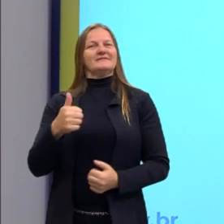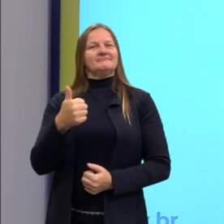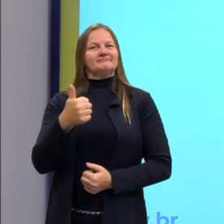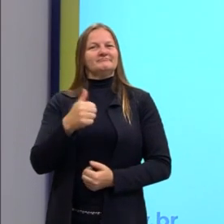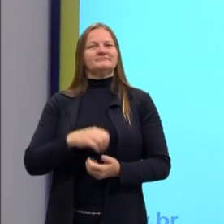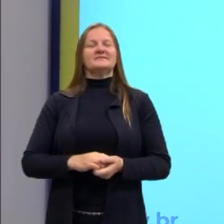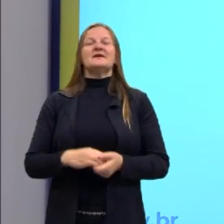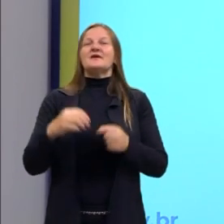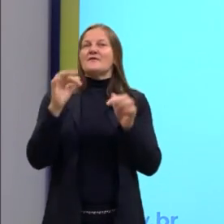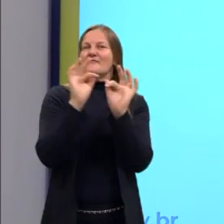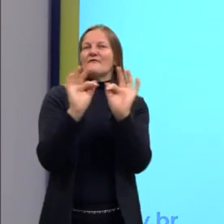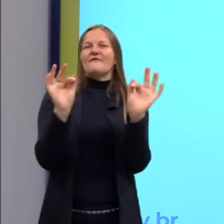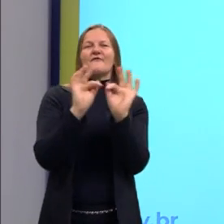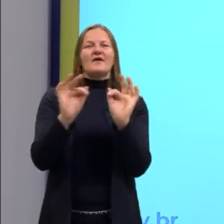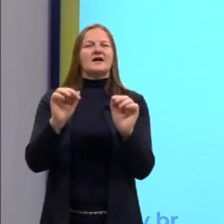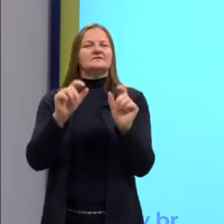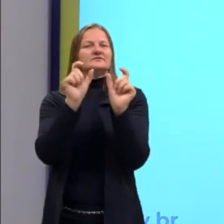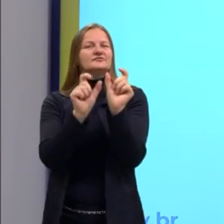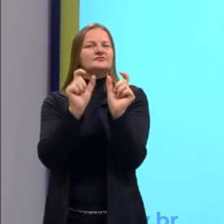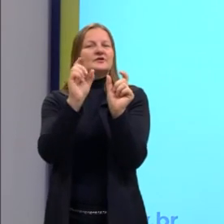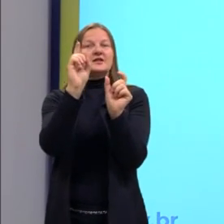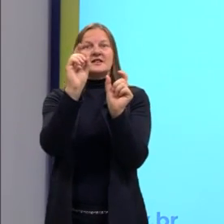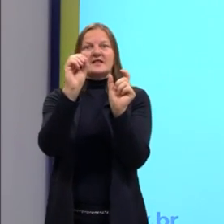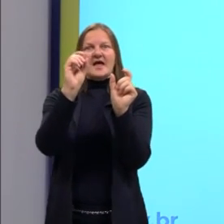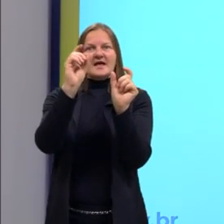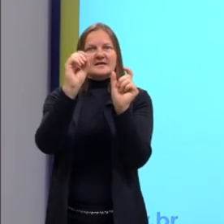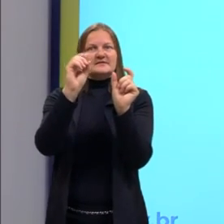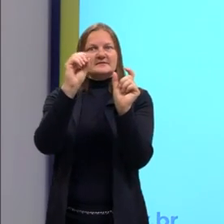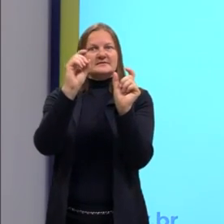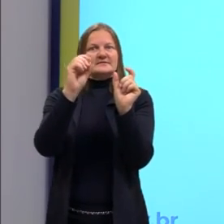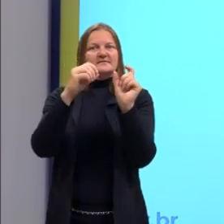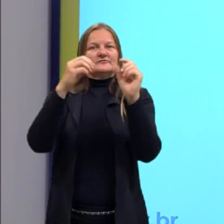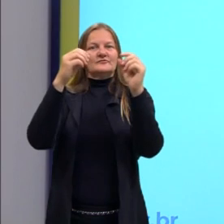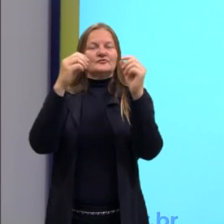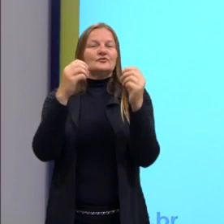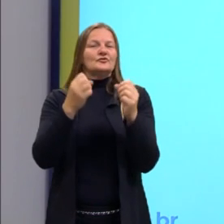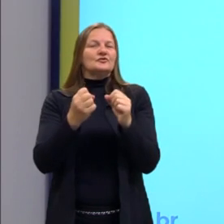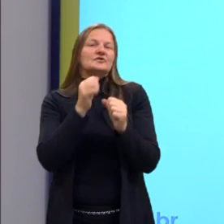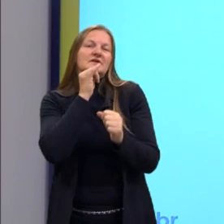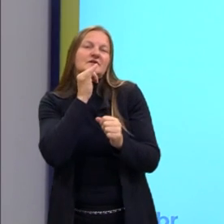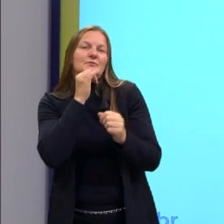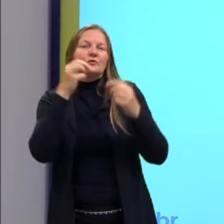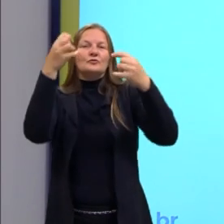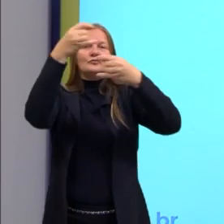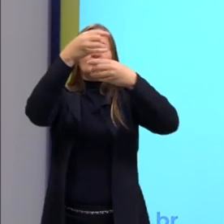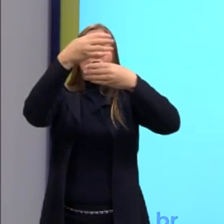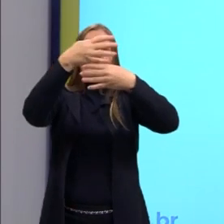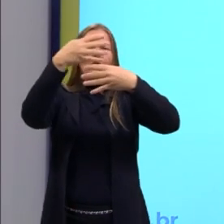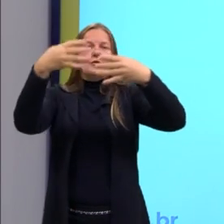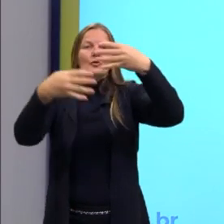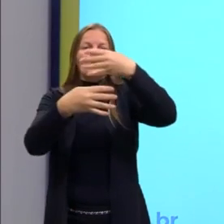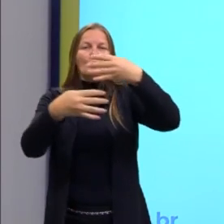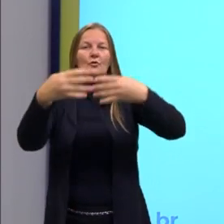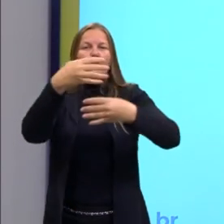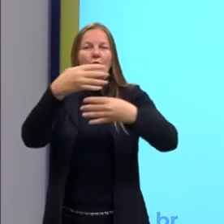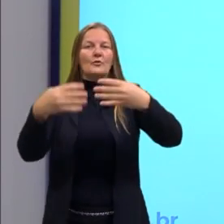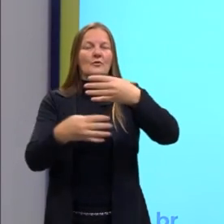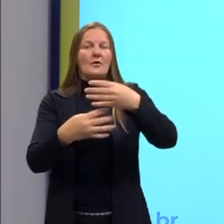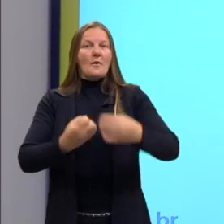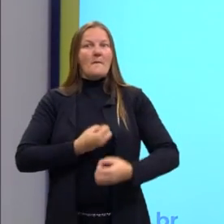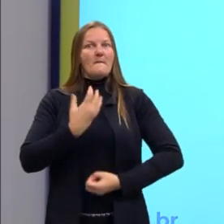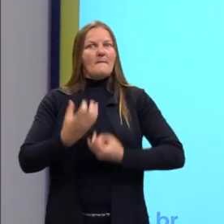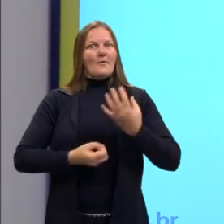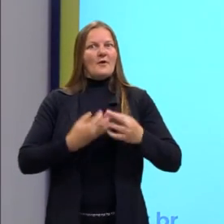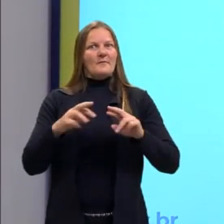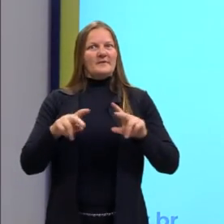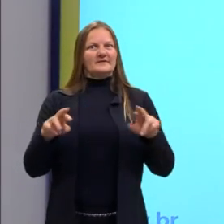e frases de cacílabas perfeitas que tinham, por exemplo, nos sonetos, eles queriam mais liberdade de expressão. Ou seja, um poema não